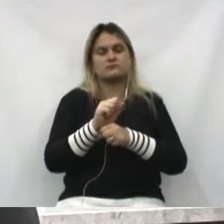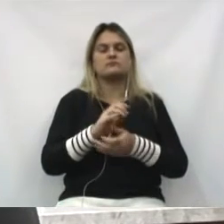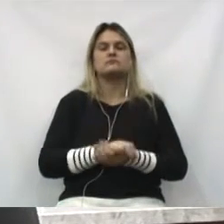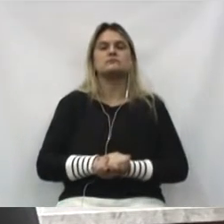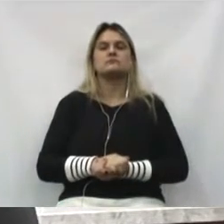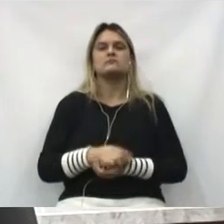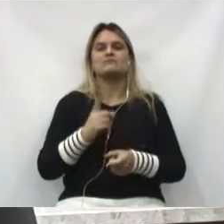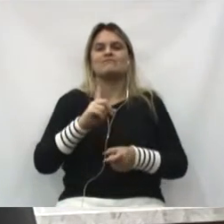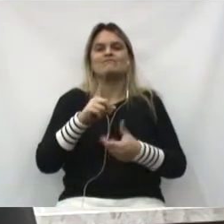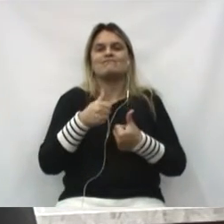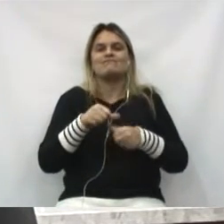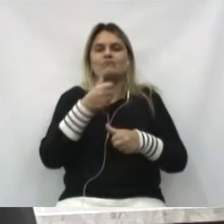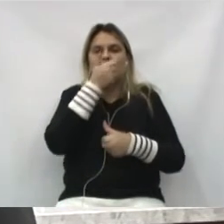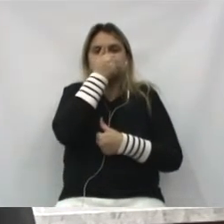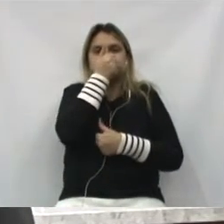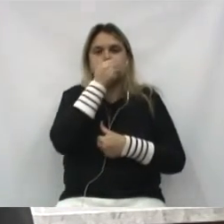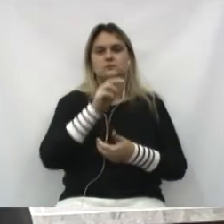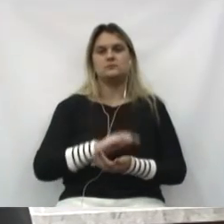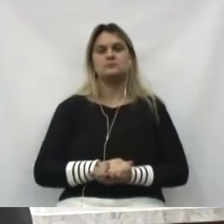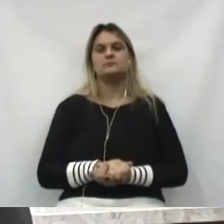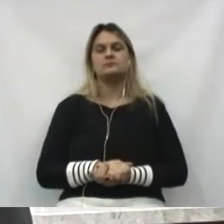público tenham mais condições de uso.